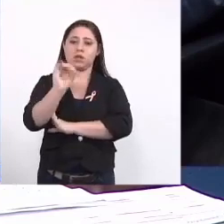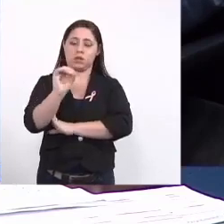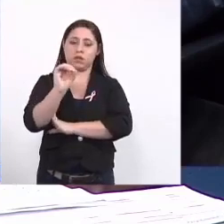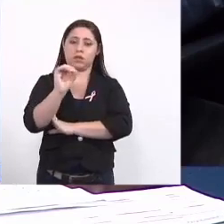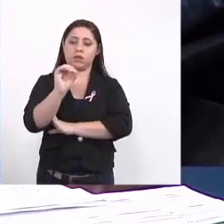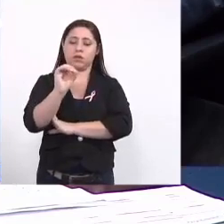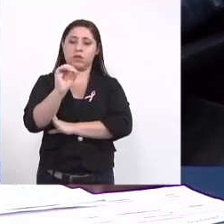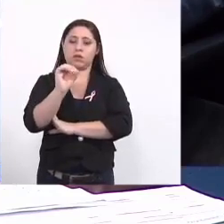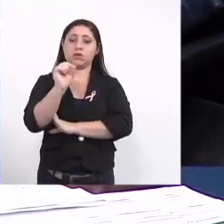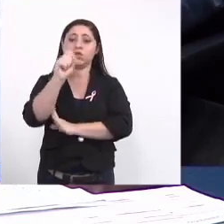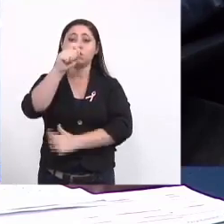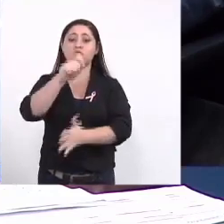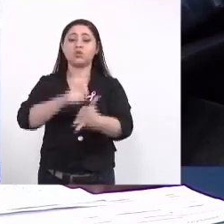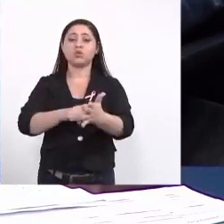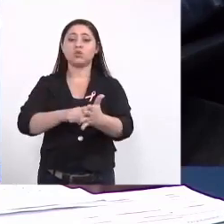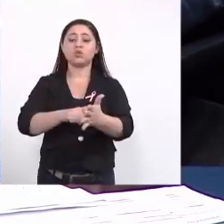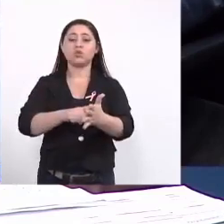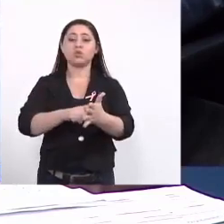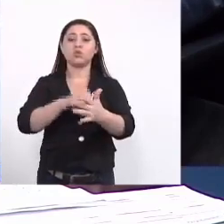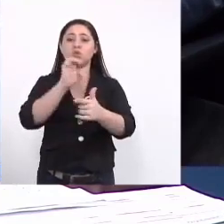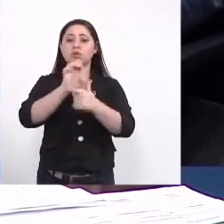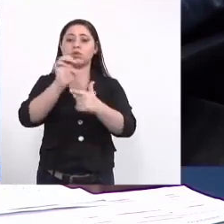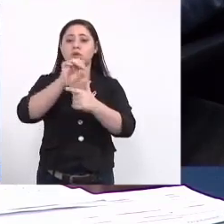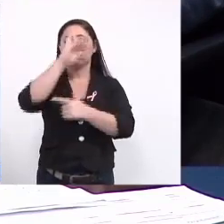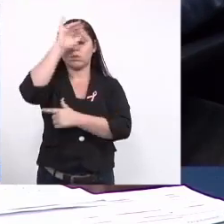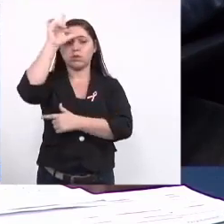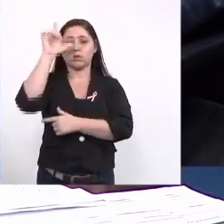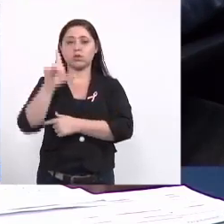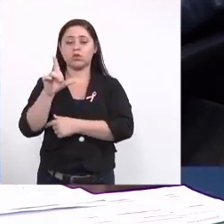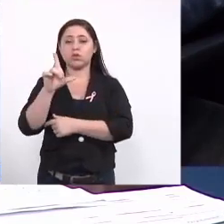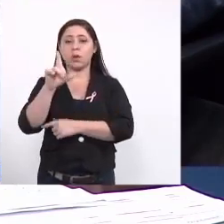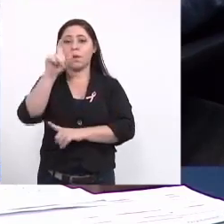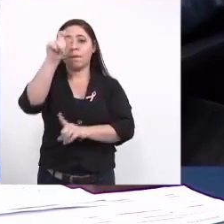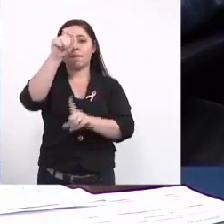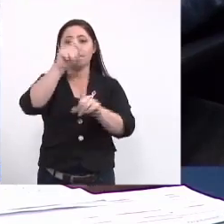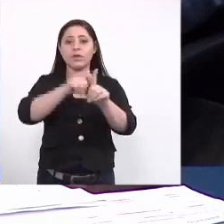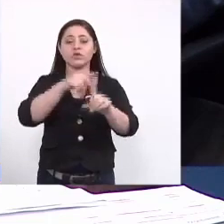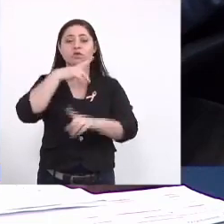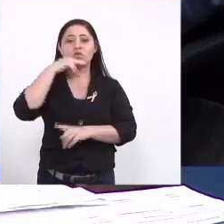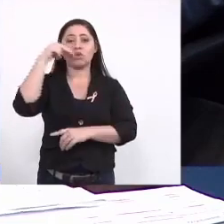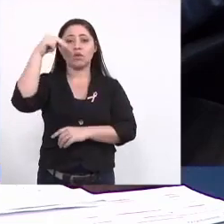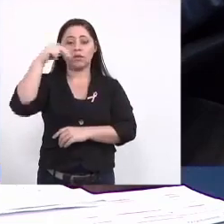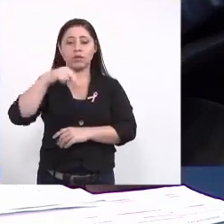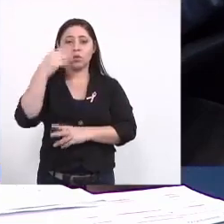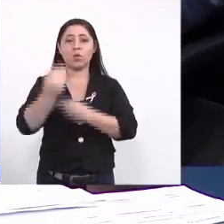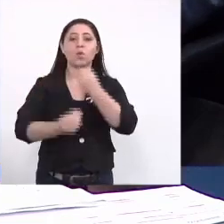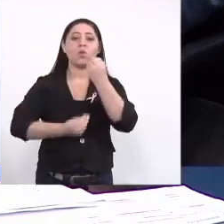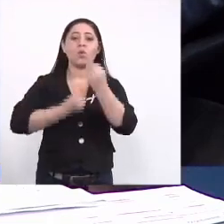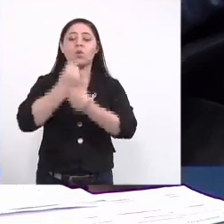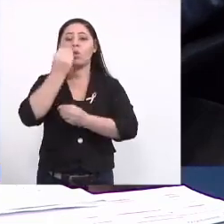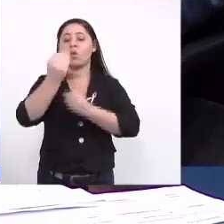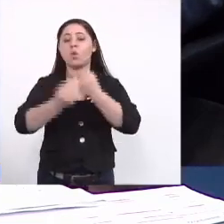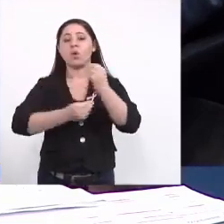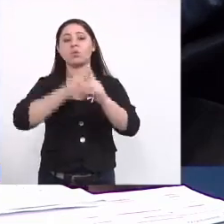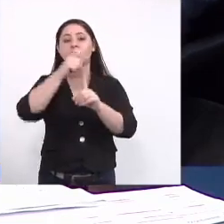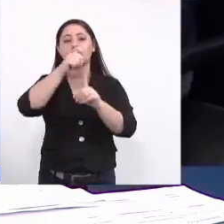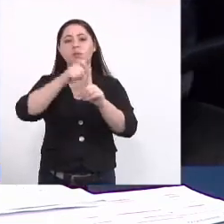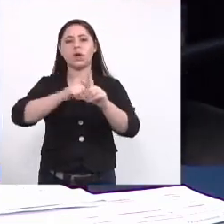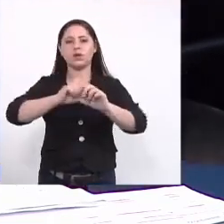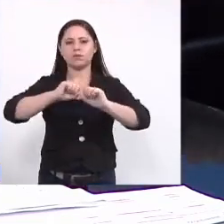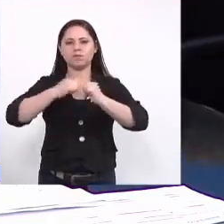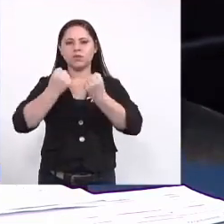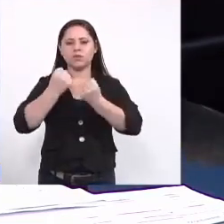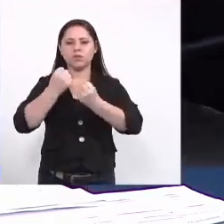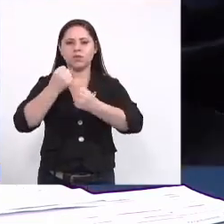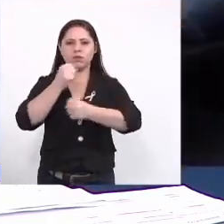que institui no âmbito do estado de Mato Grosso do Sul o mês de novembro como o mês do enfrentamento a